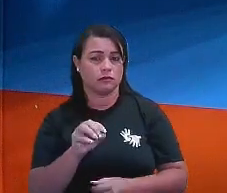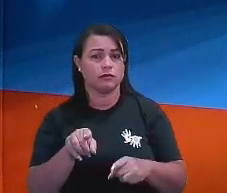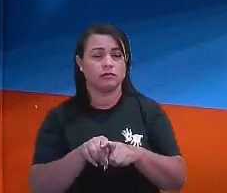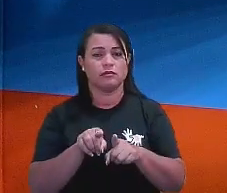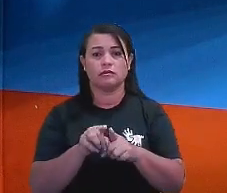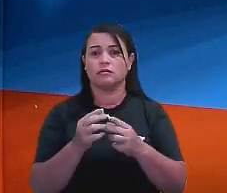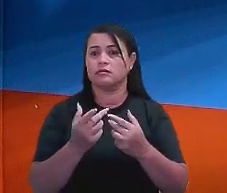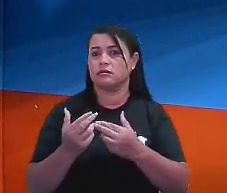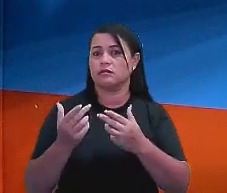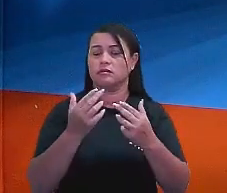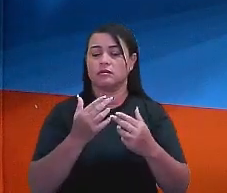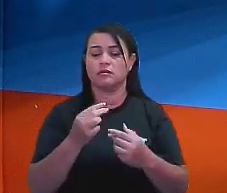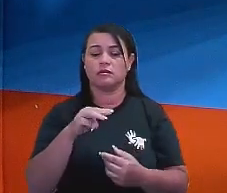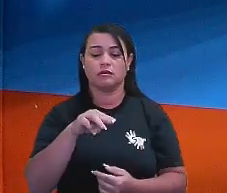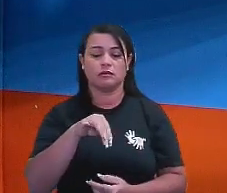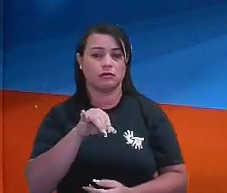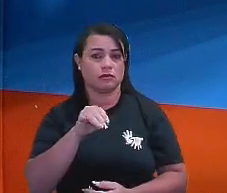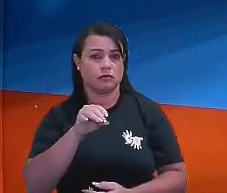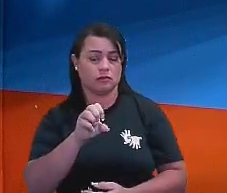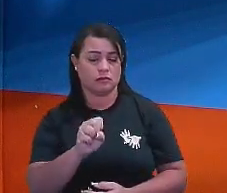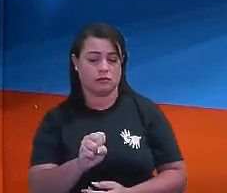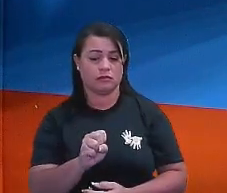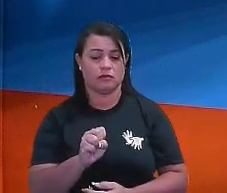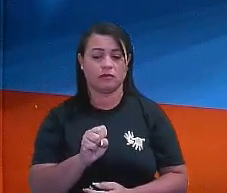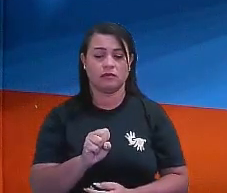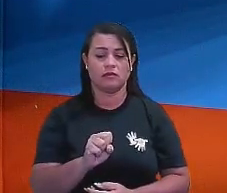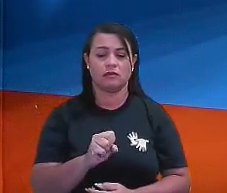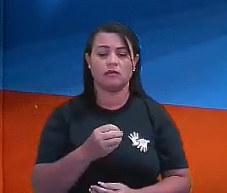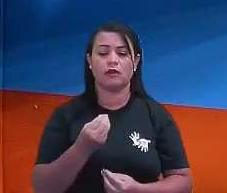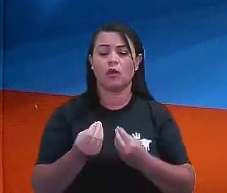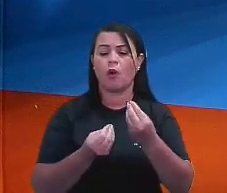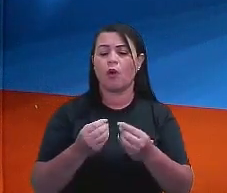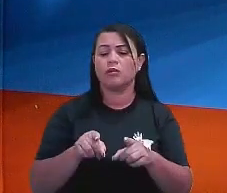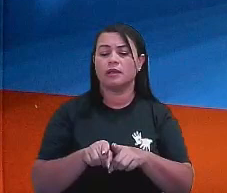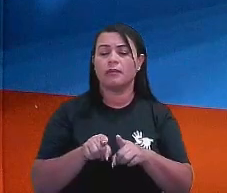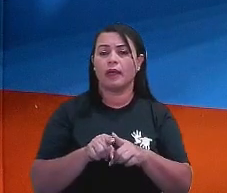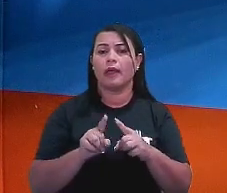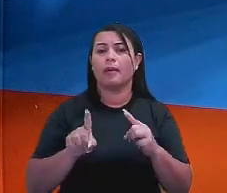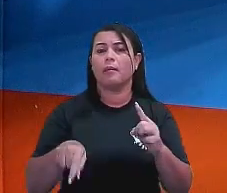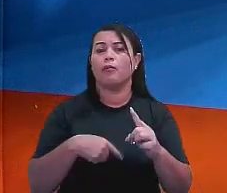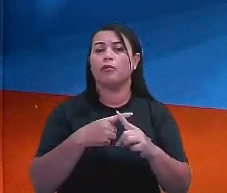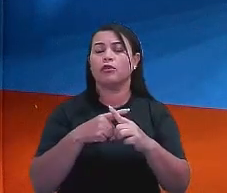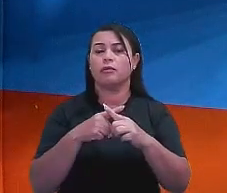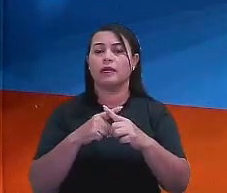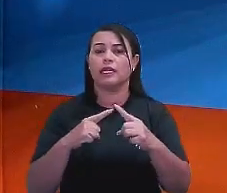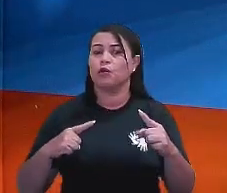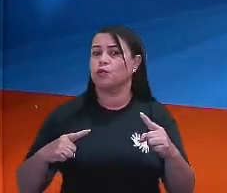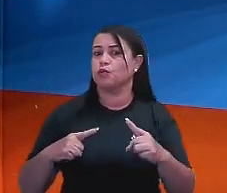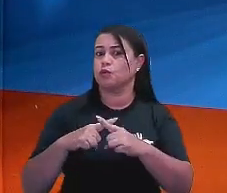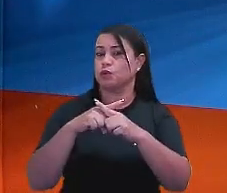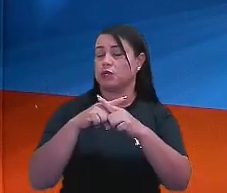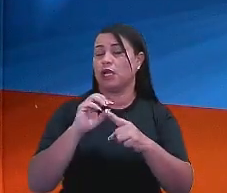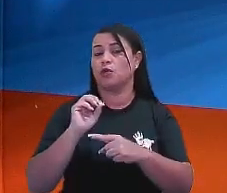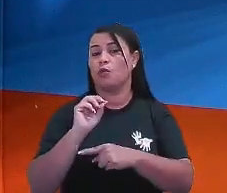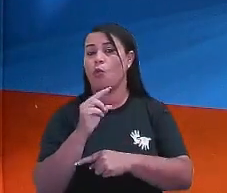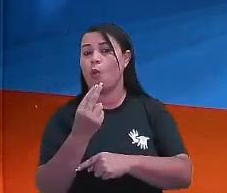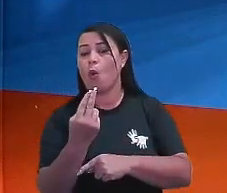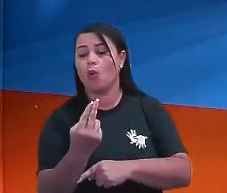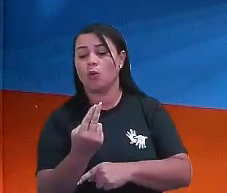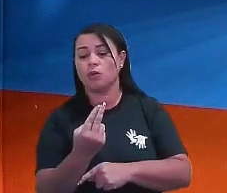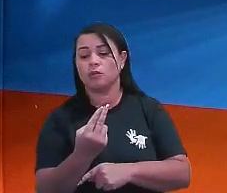dos meios. Essa propriedade é comumente chamada de multiplicação cruzada ou